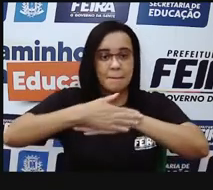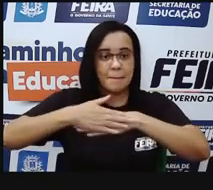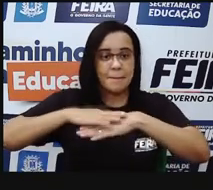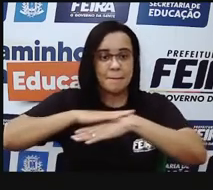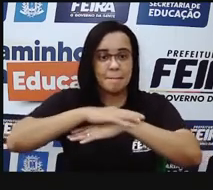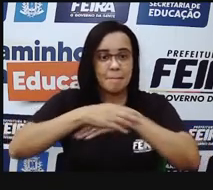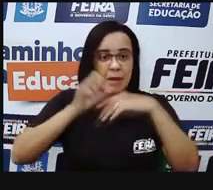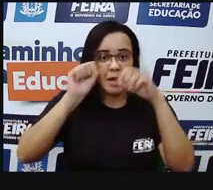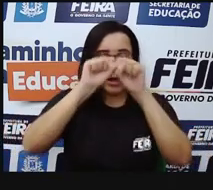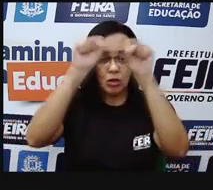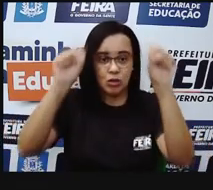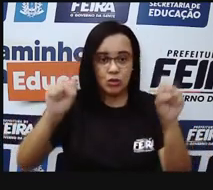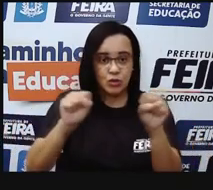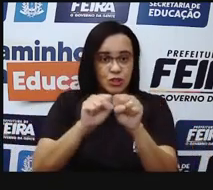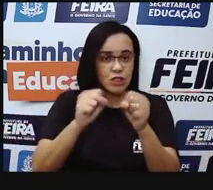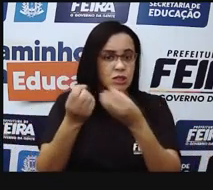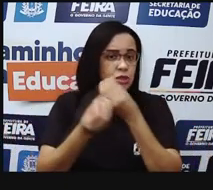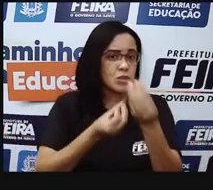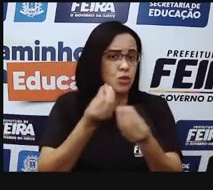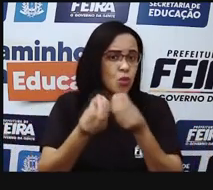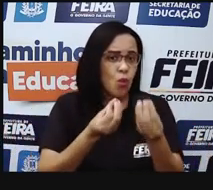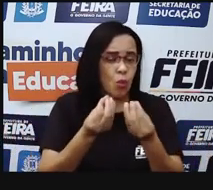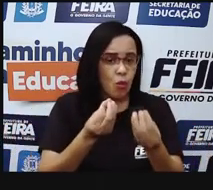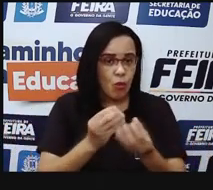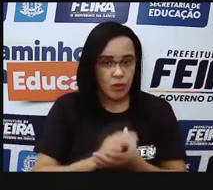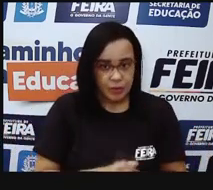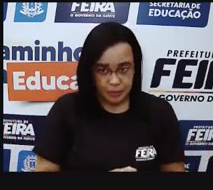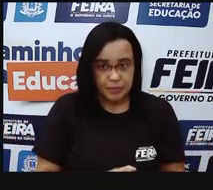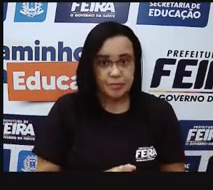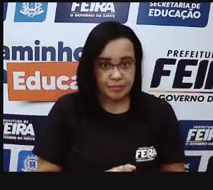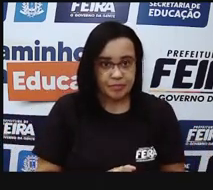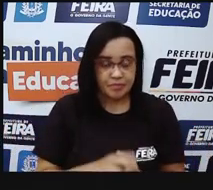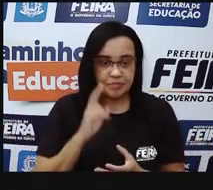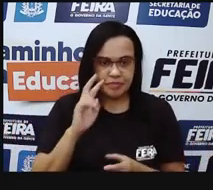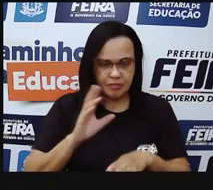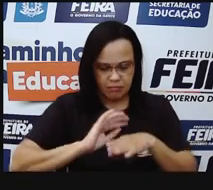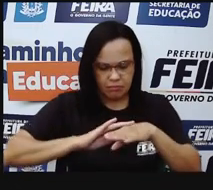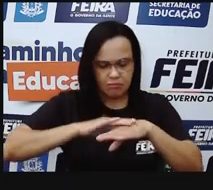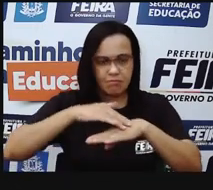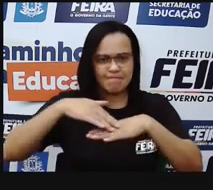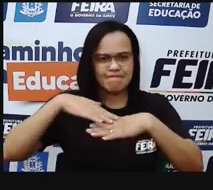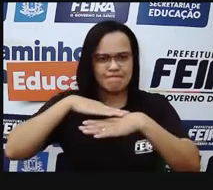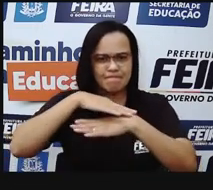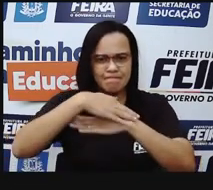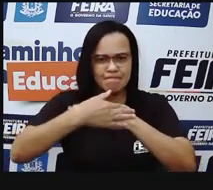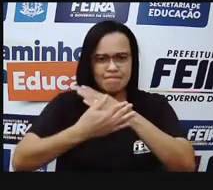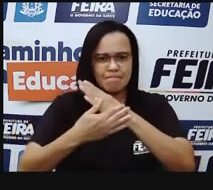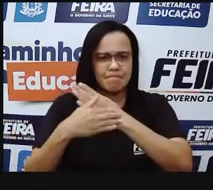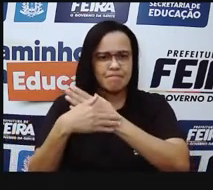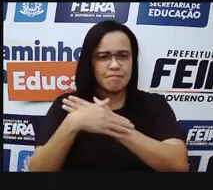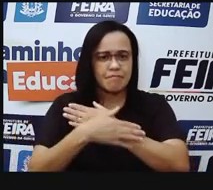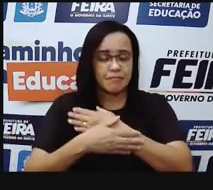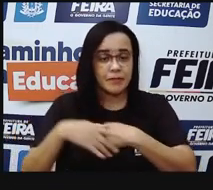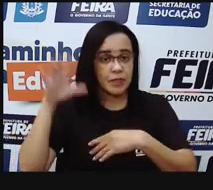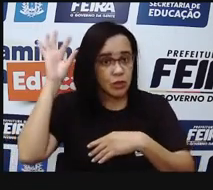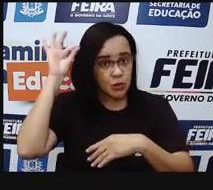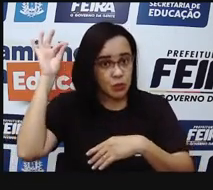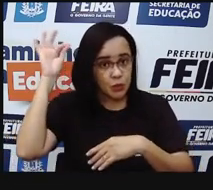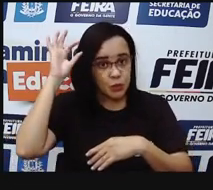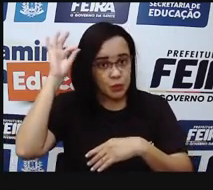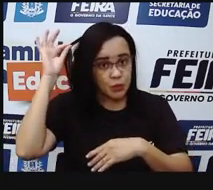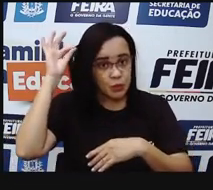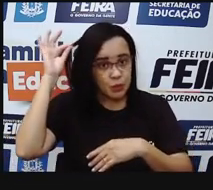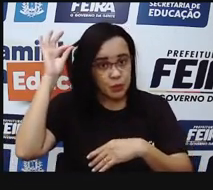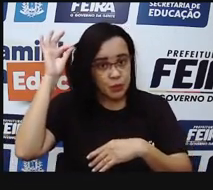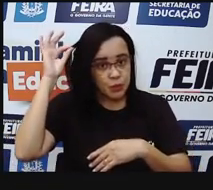sistema segmentar. Desde os pelinhos que nós temos, né? Nos nossos braços, no nosso corpo, no nosso cabelo, né?